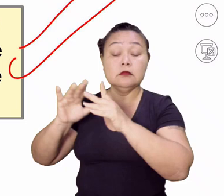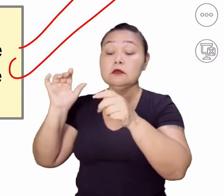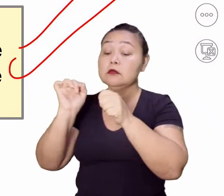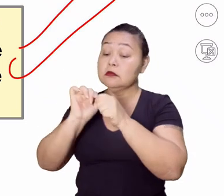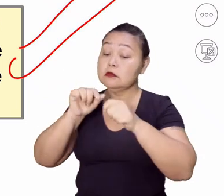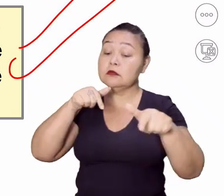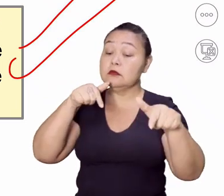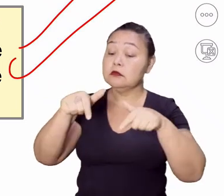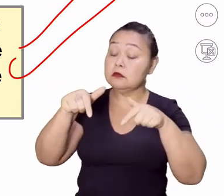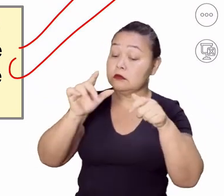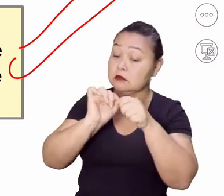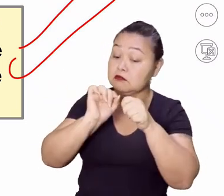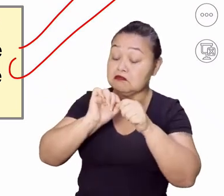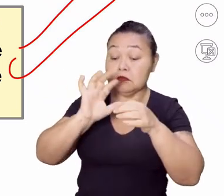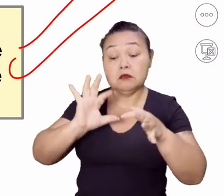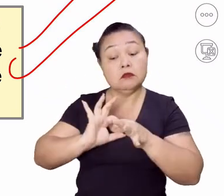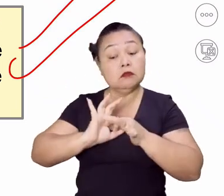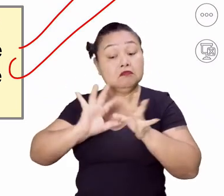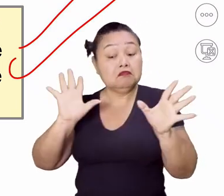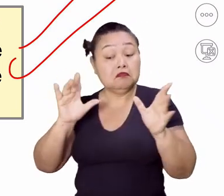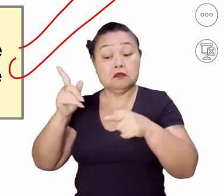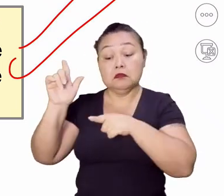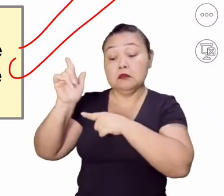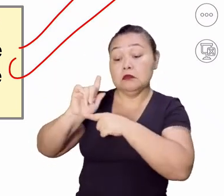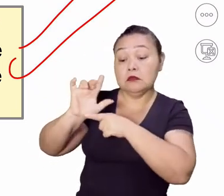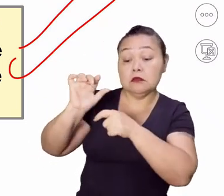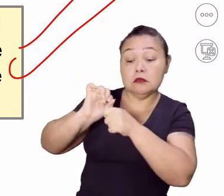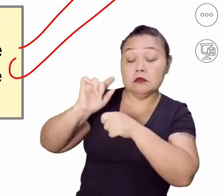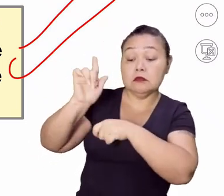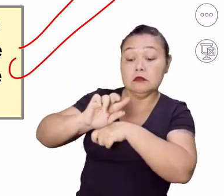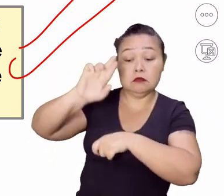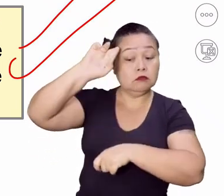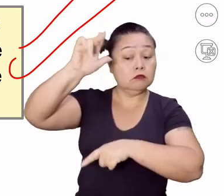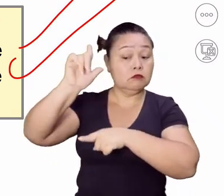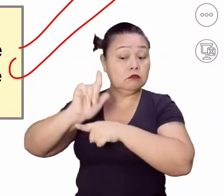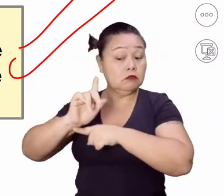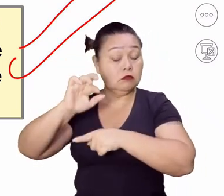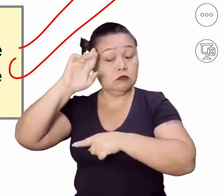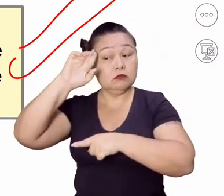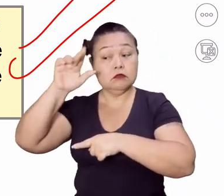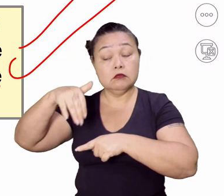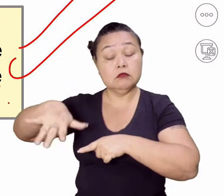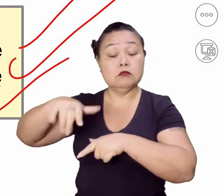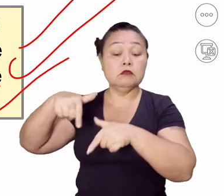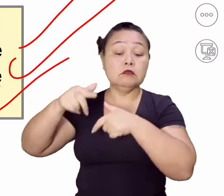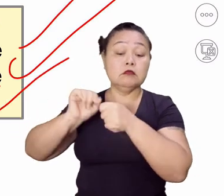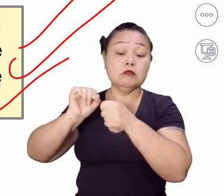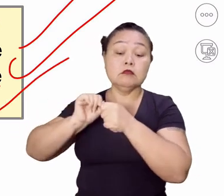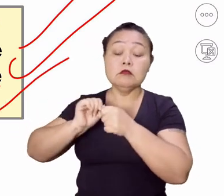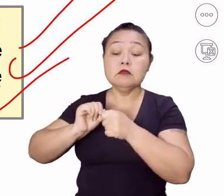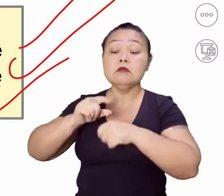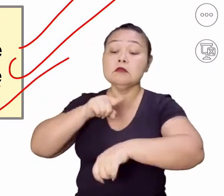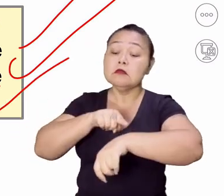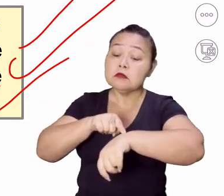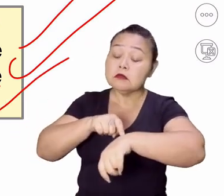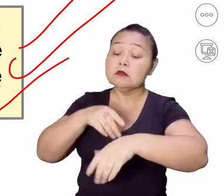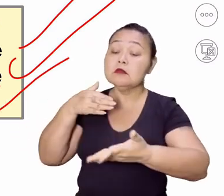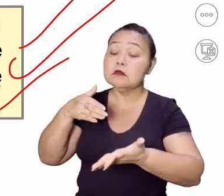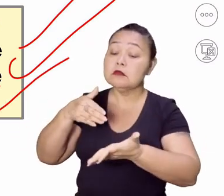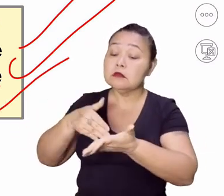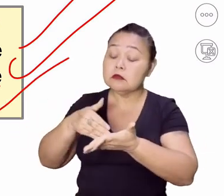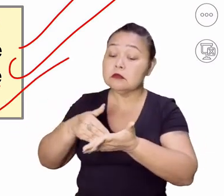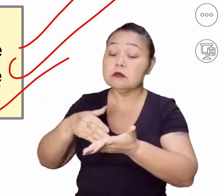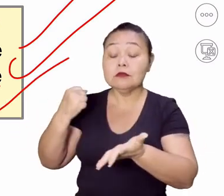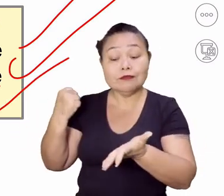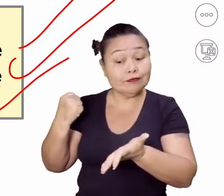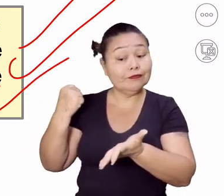autônomos, né? Então, você tem um gerente que vai gerenciar ali o seu trabalho. E também o trabalho temporário, que